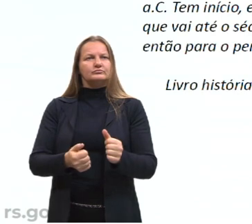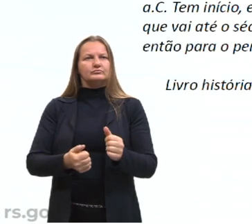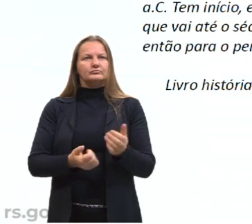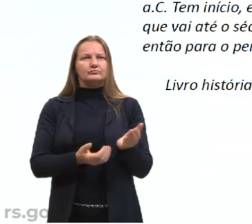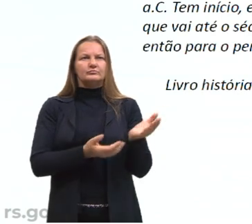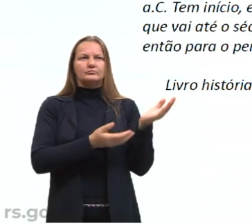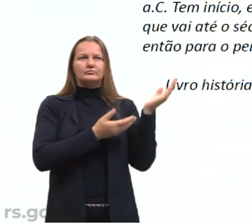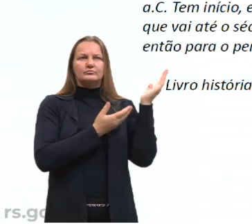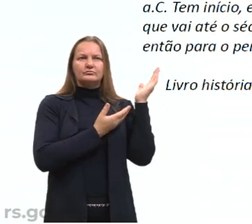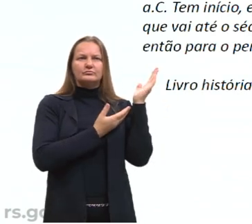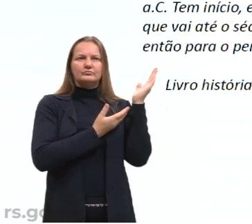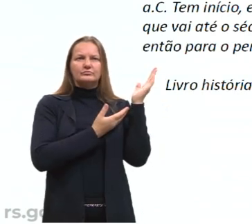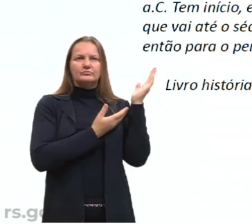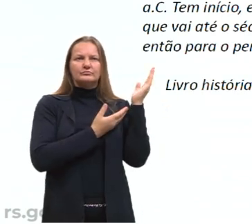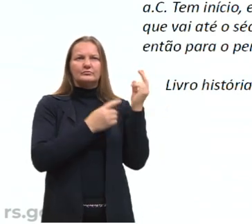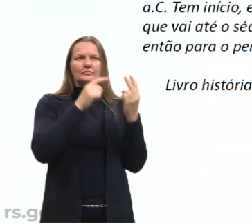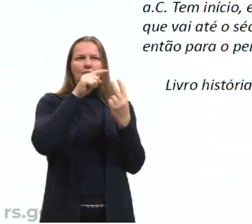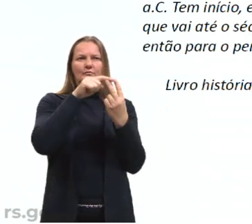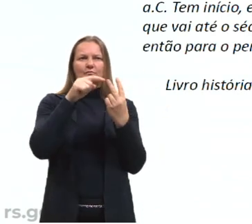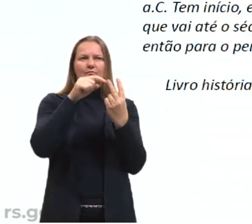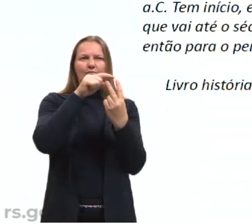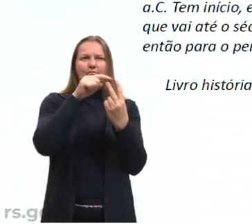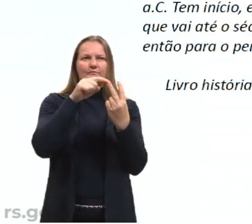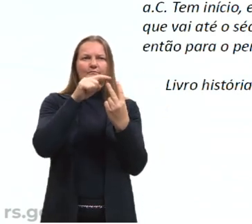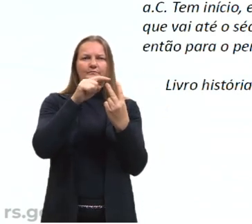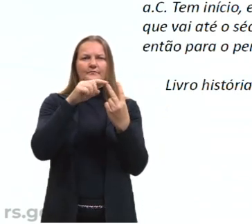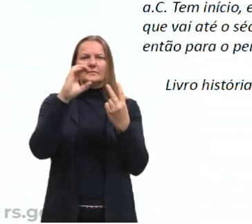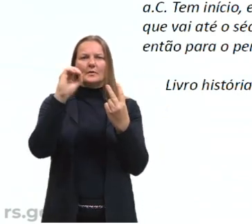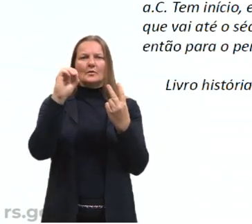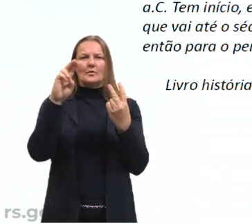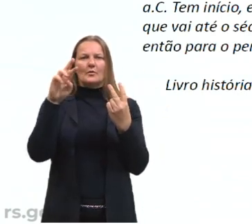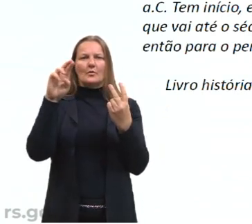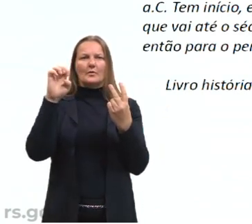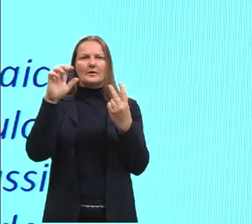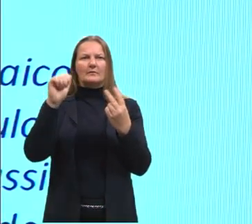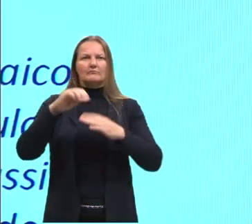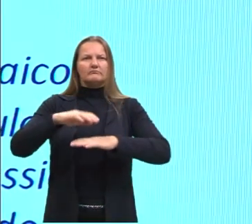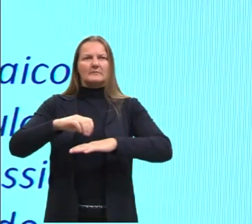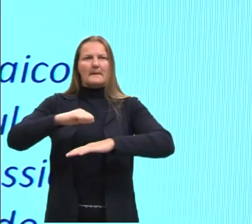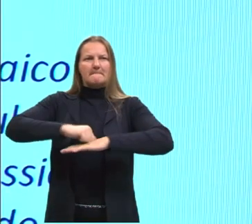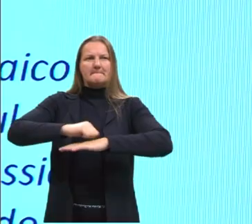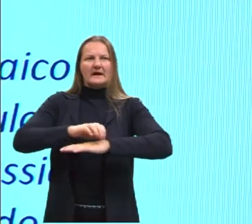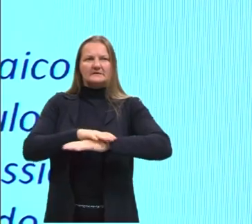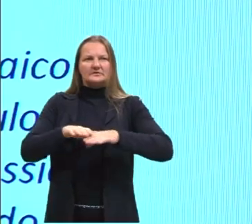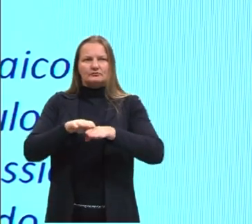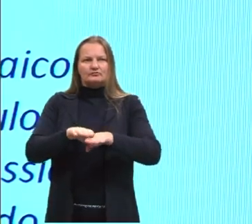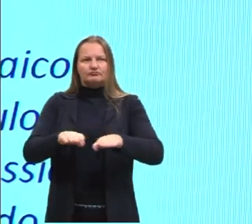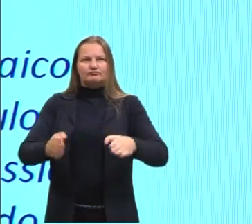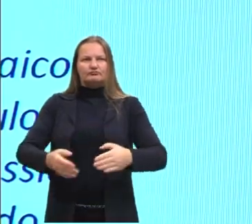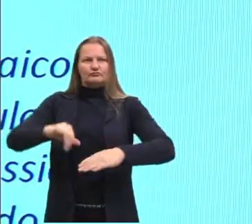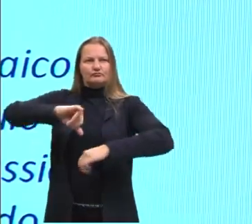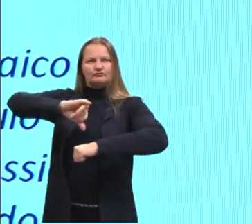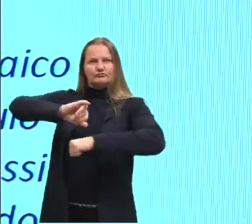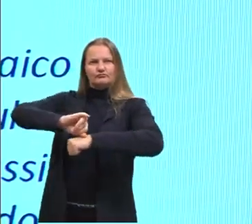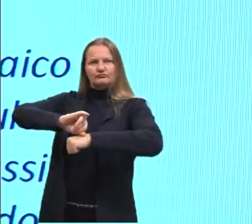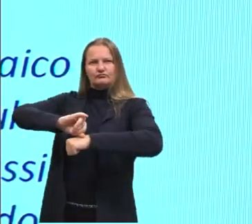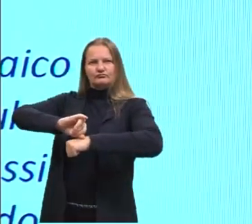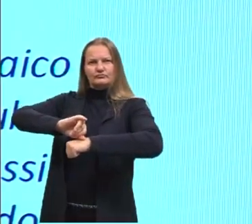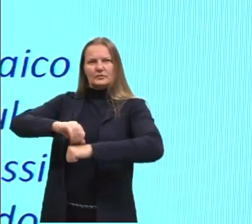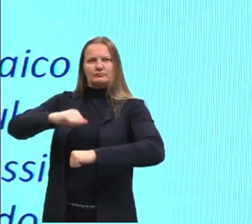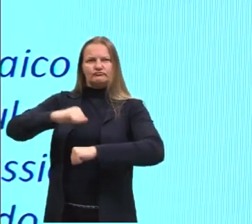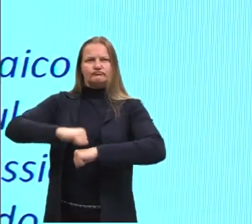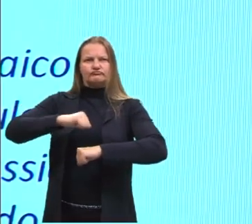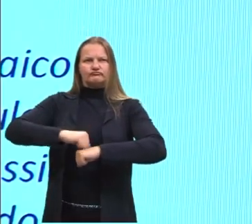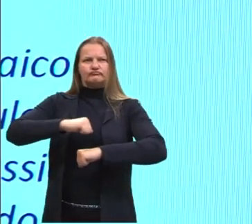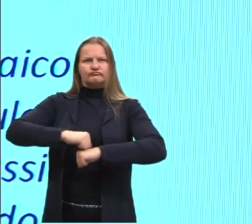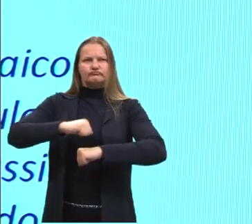masculino, couro é feminino. Couro é em cima de uma base, parado, duro, rígido.